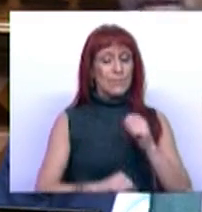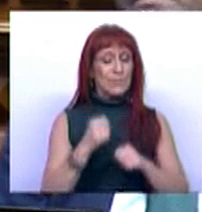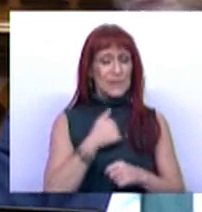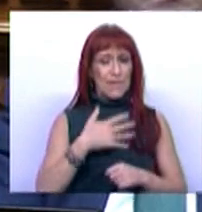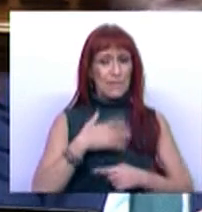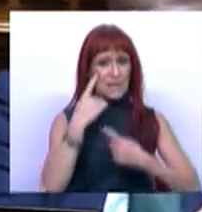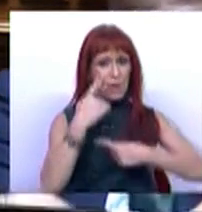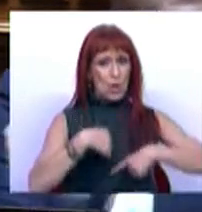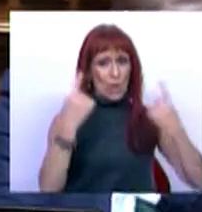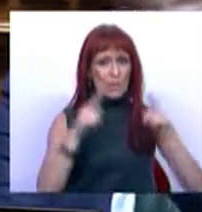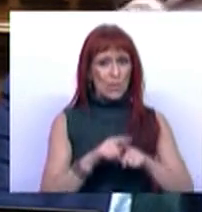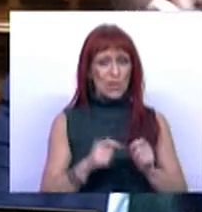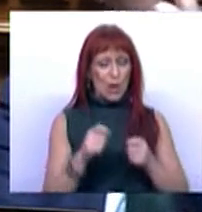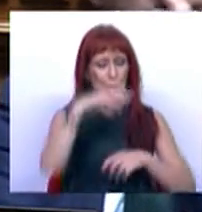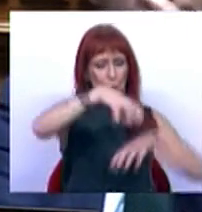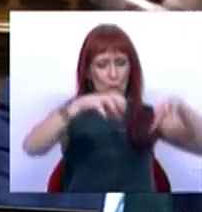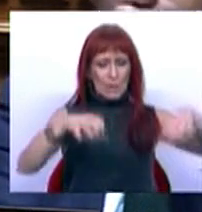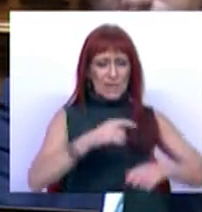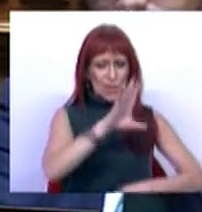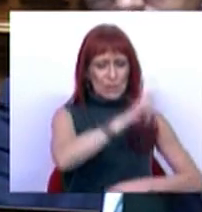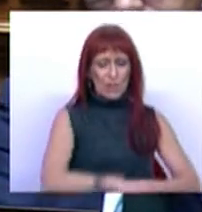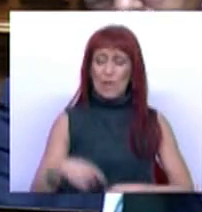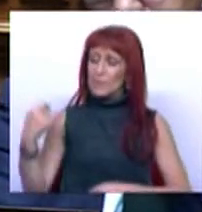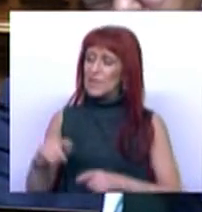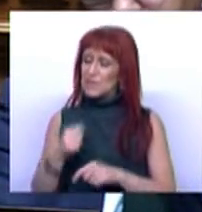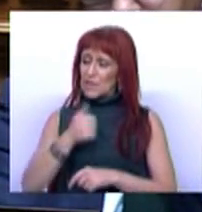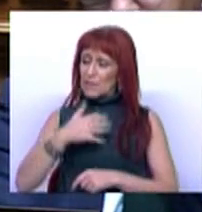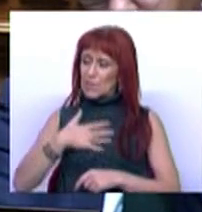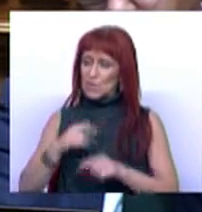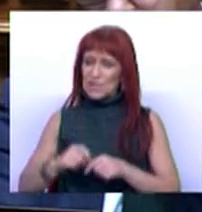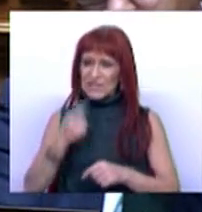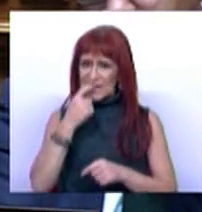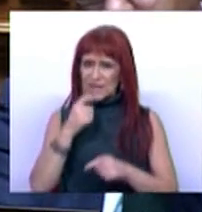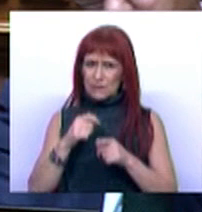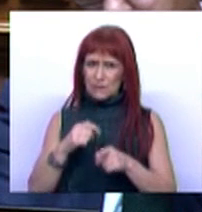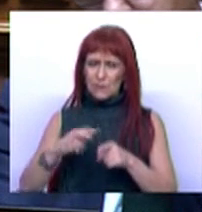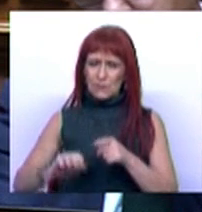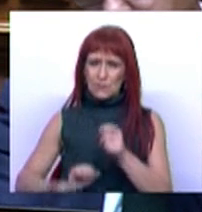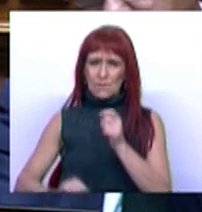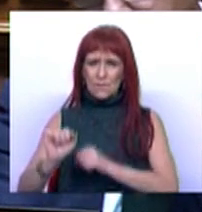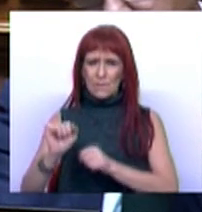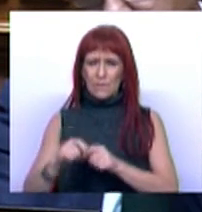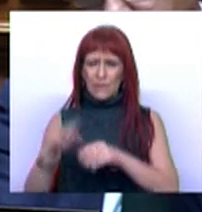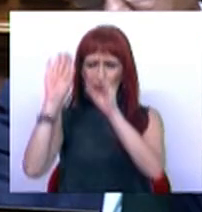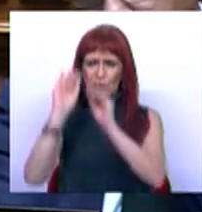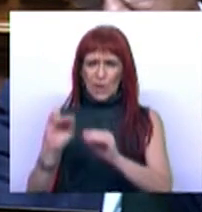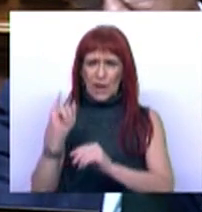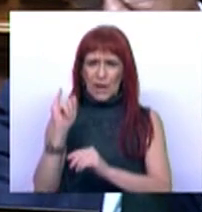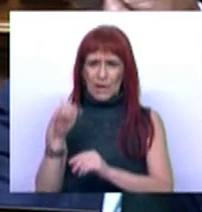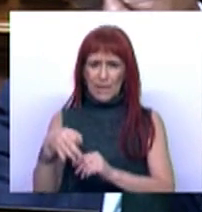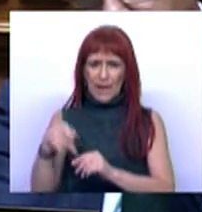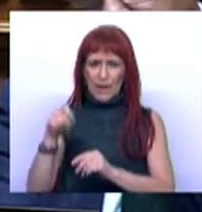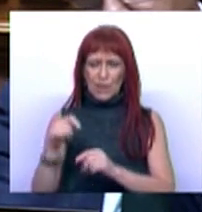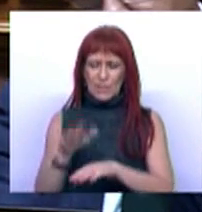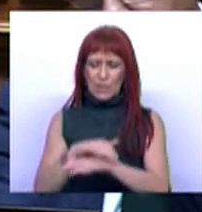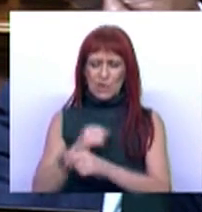Empresa Pública de Urbanização de Lisboa, Presidente da Empresa de Marbo Arte, formador do IPE e